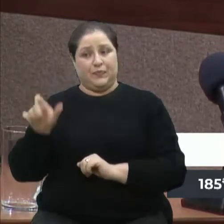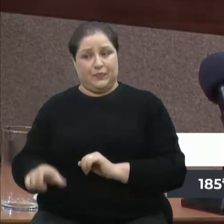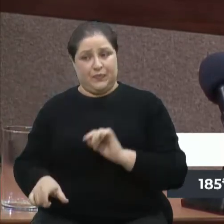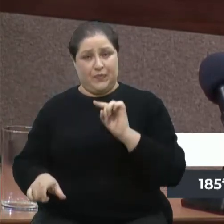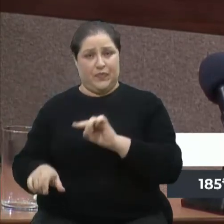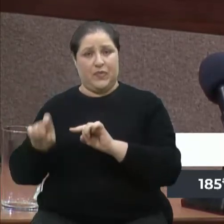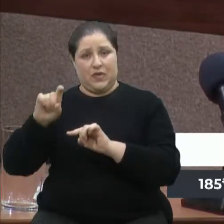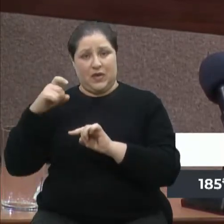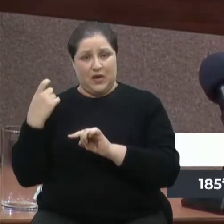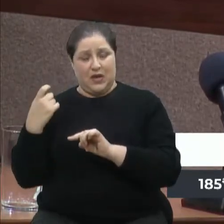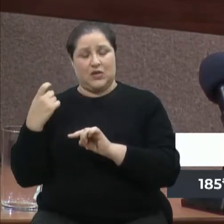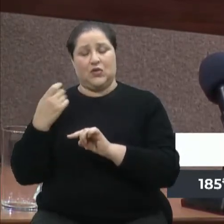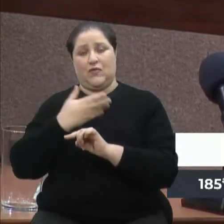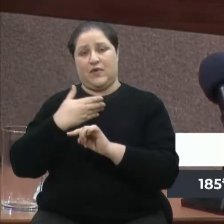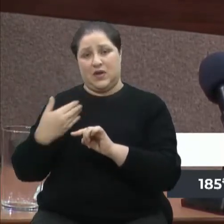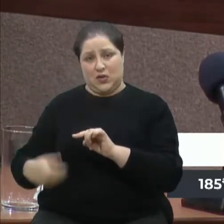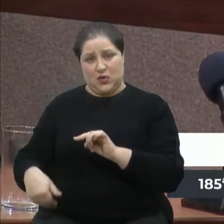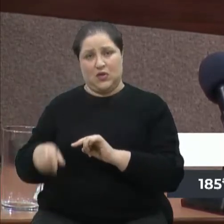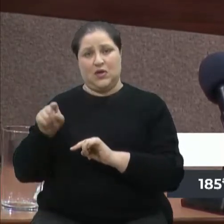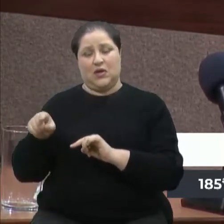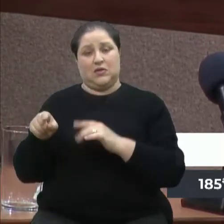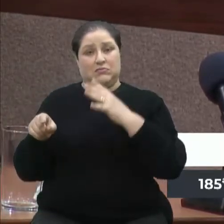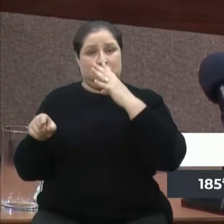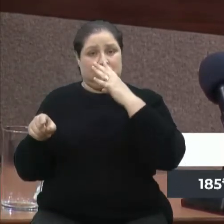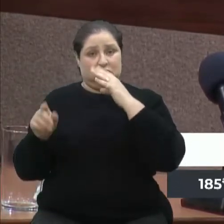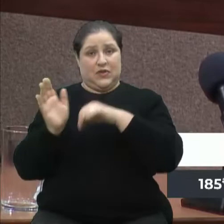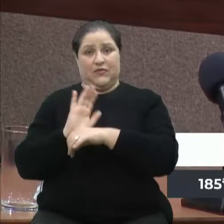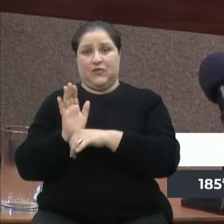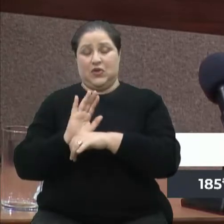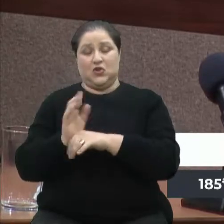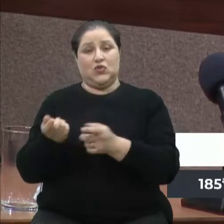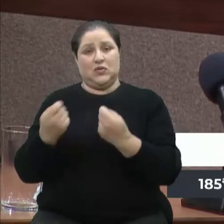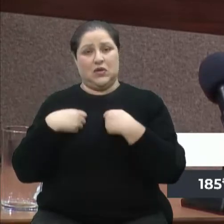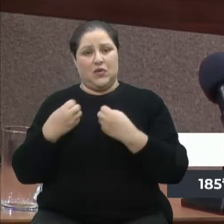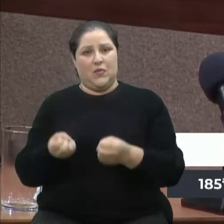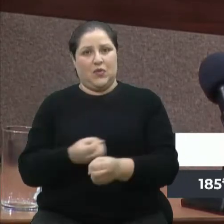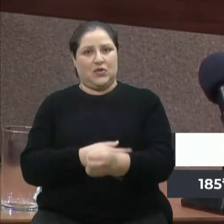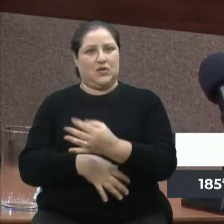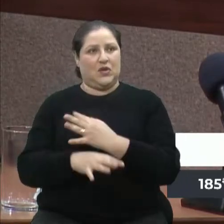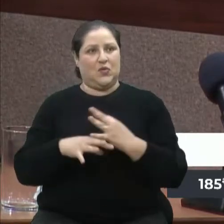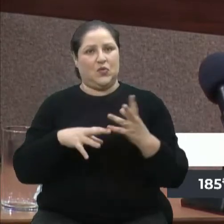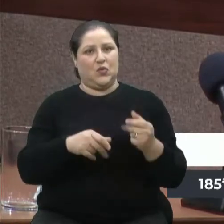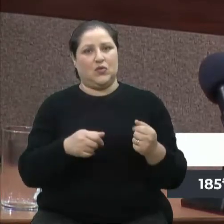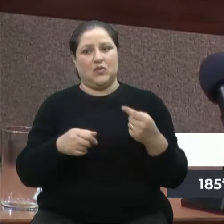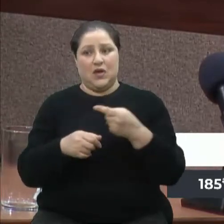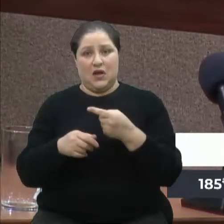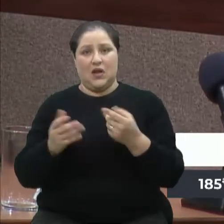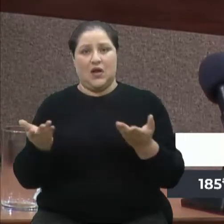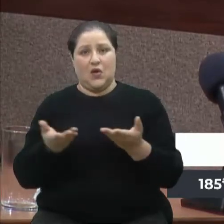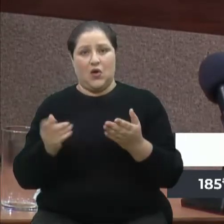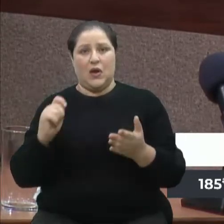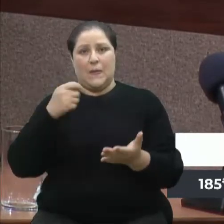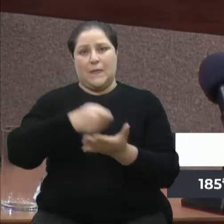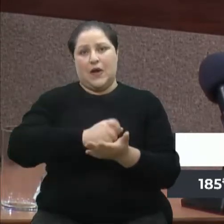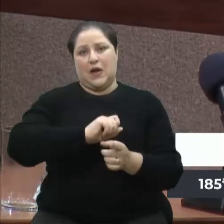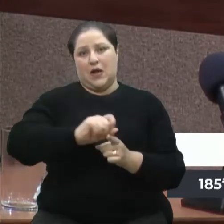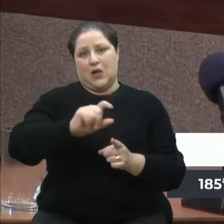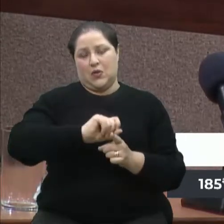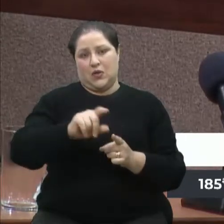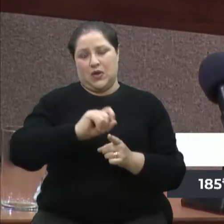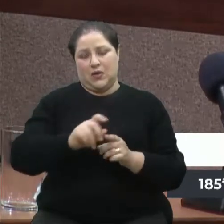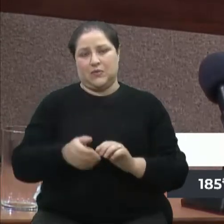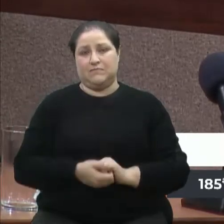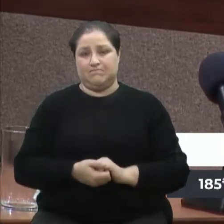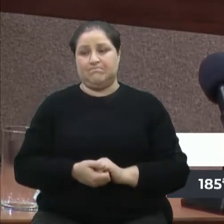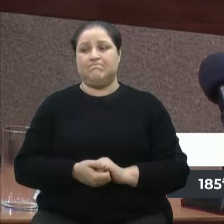fatídico vídeo aí, que realmente emocionou a todos, ele disse que agora ele está morando de aluguel. Pois bem, eu queria lembrar ao governador que